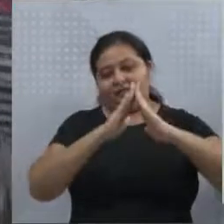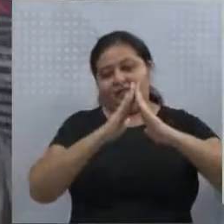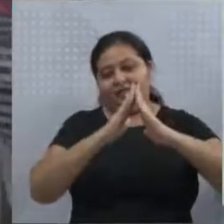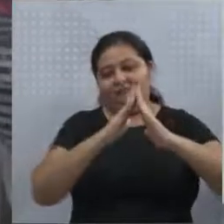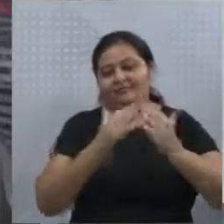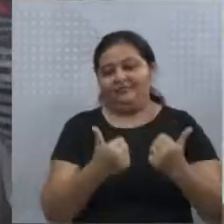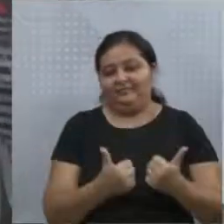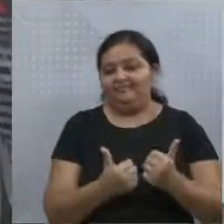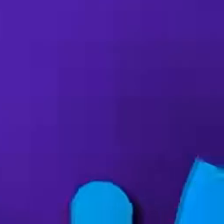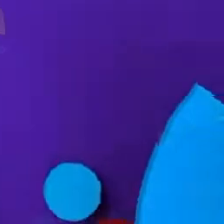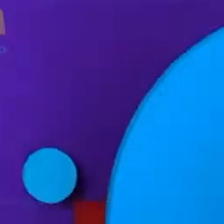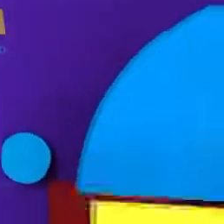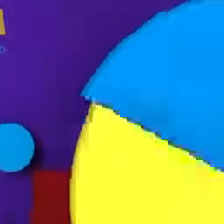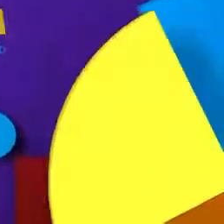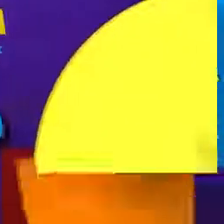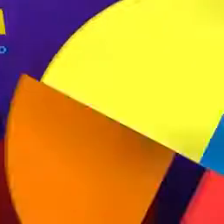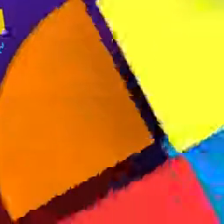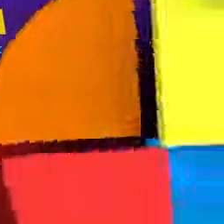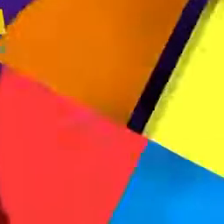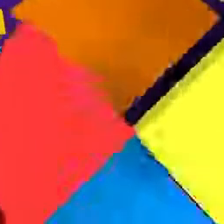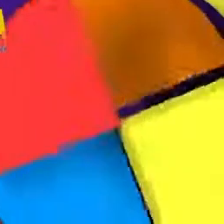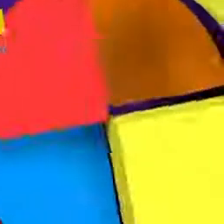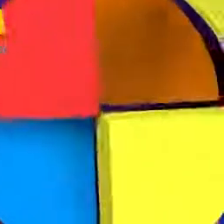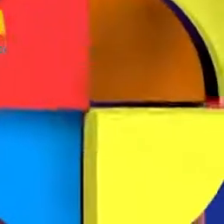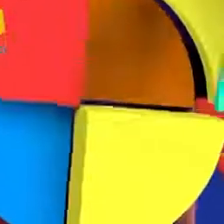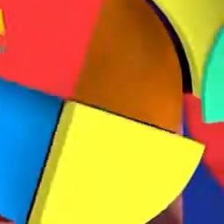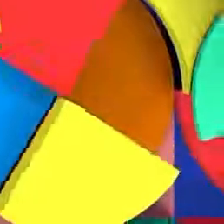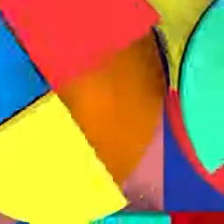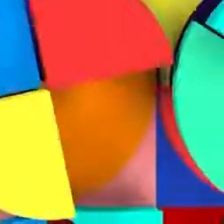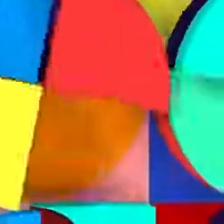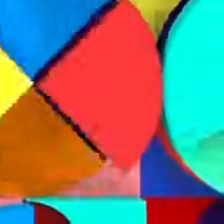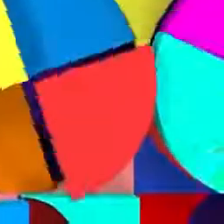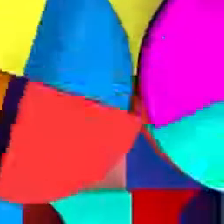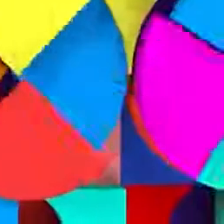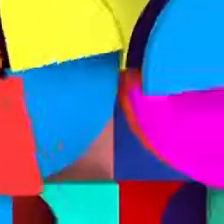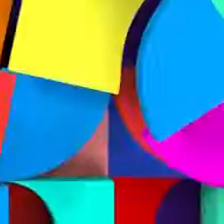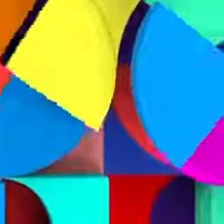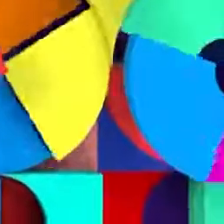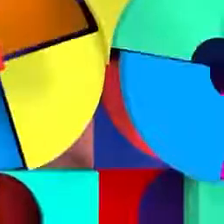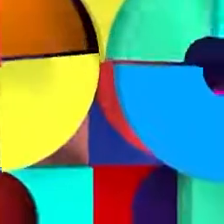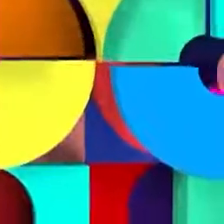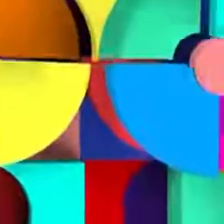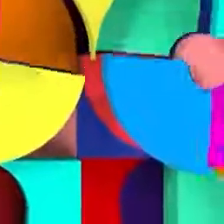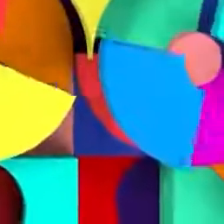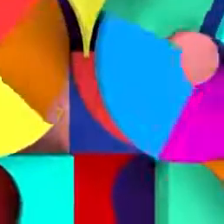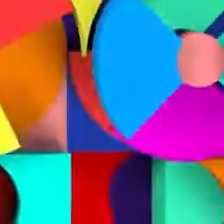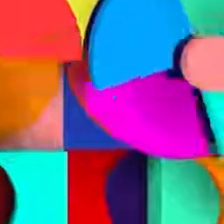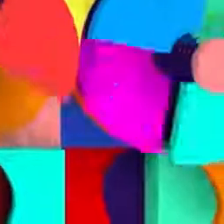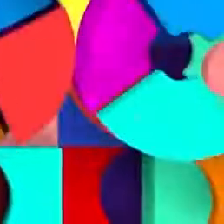Um abraço. Tchau. Tchau. Tchau. Tchau. Tchau. Tchau. Tchau.